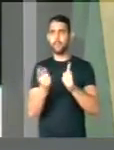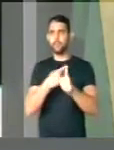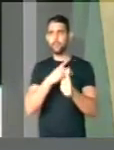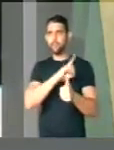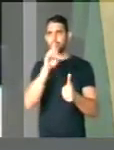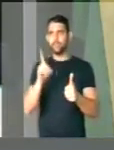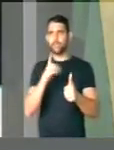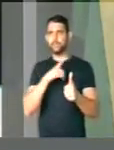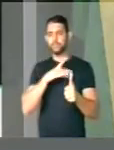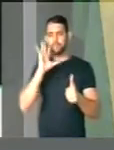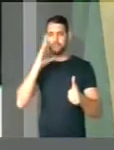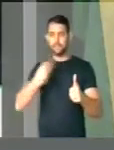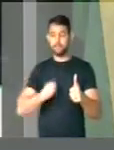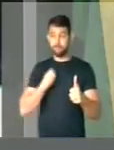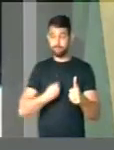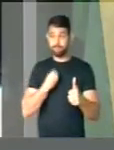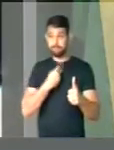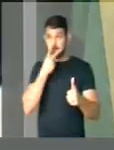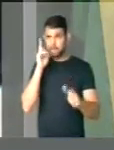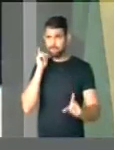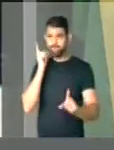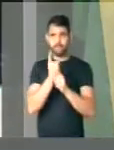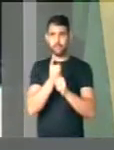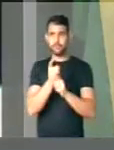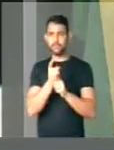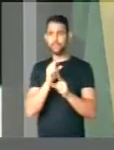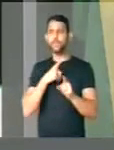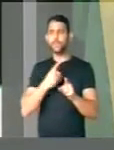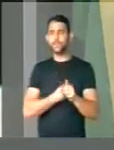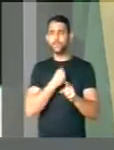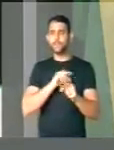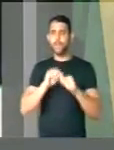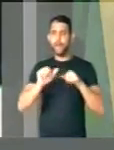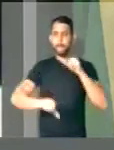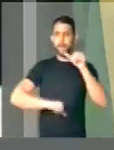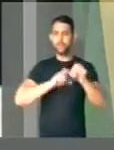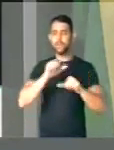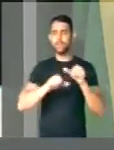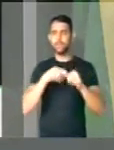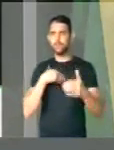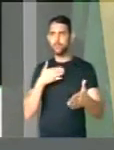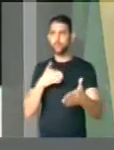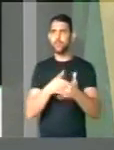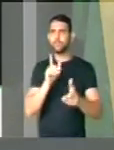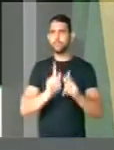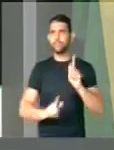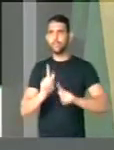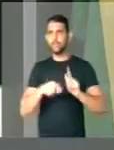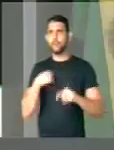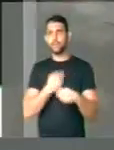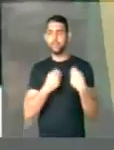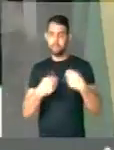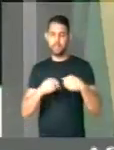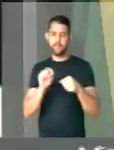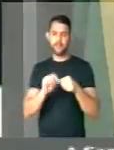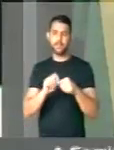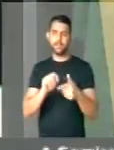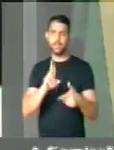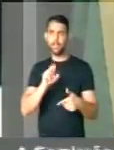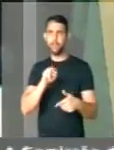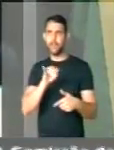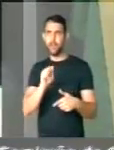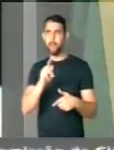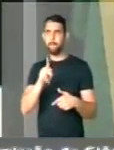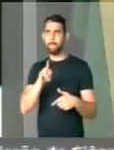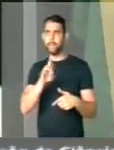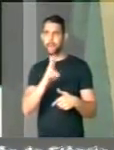primeiro dia tomar as medidas de cara daquilo que será a mudança e o choque de gestão que nós devemos fazer em Ribeirão